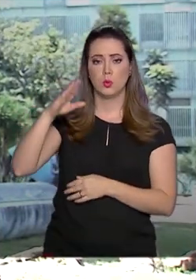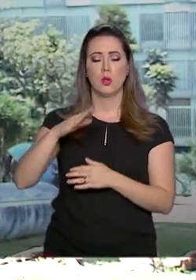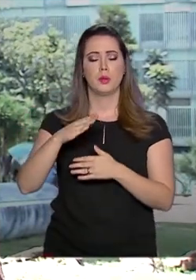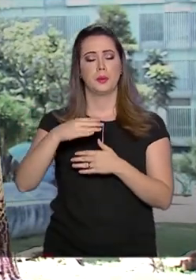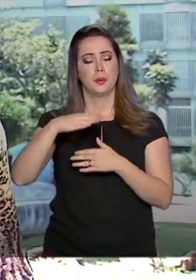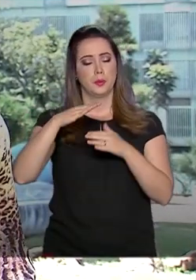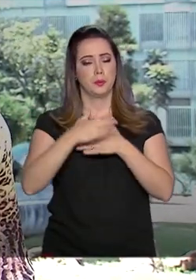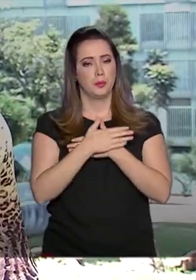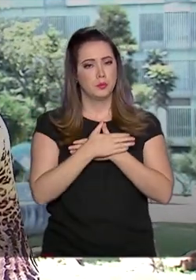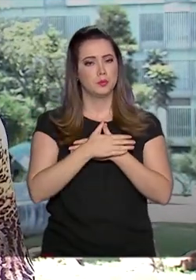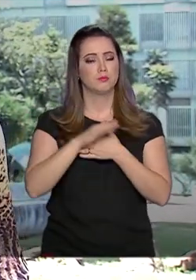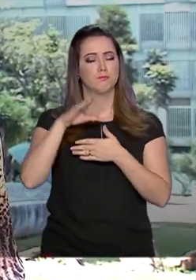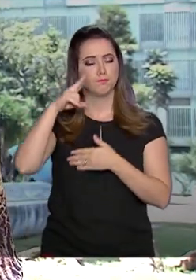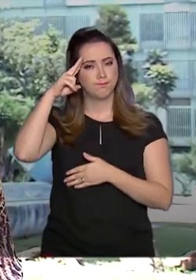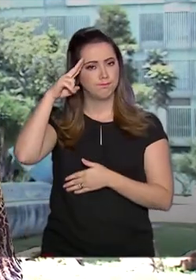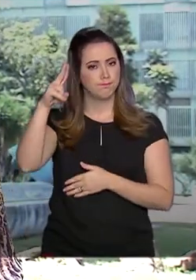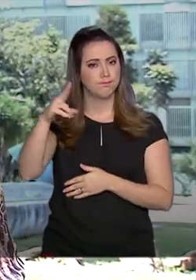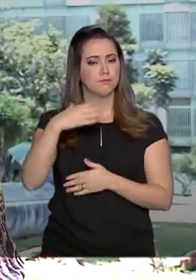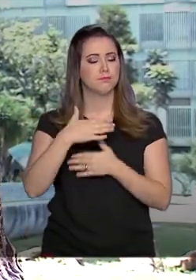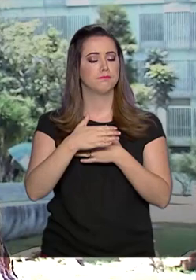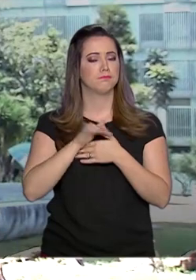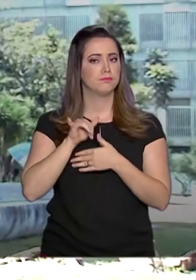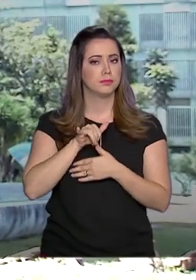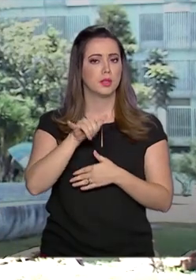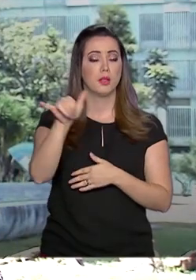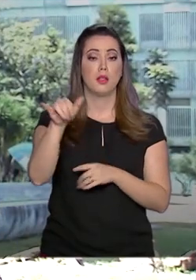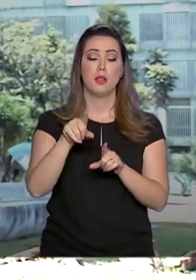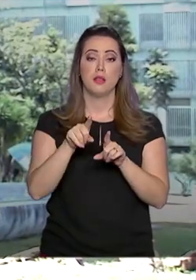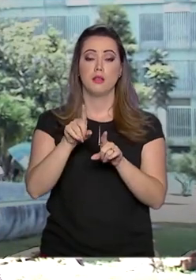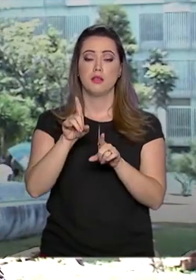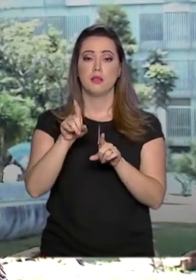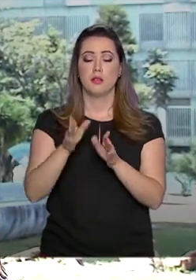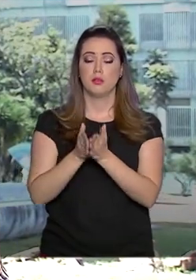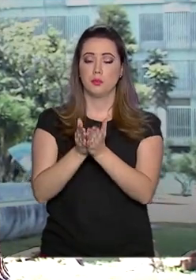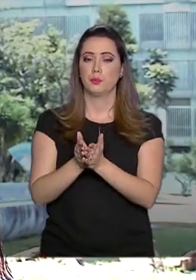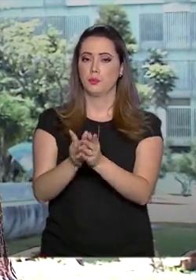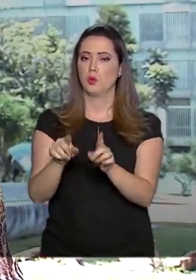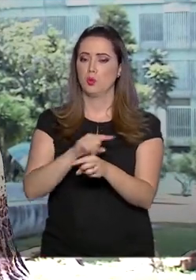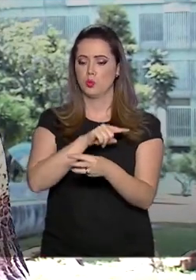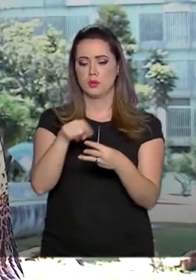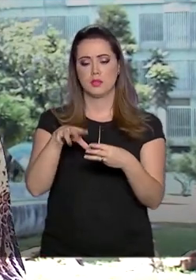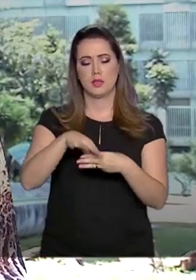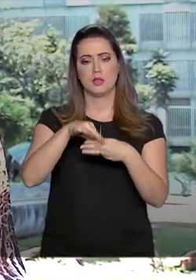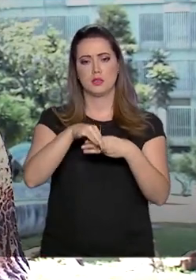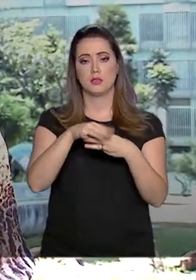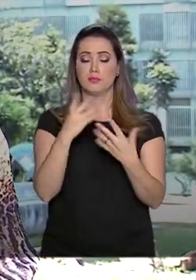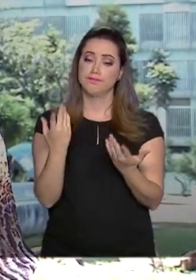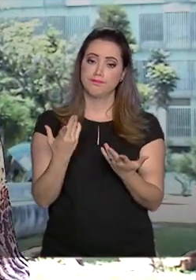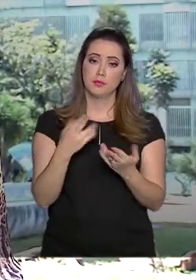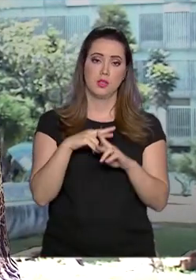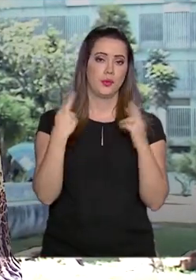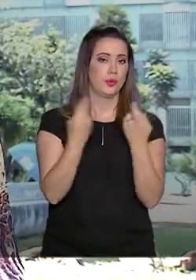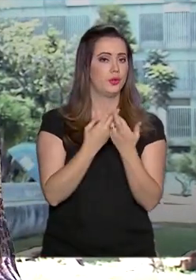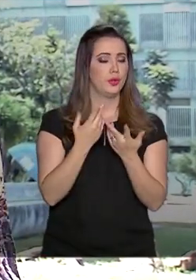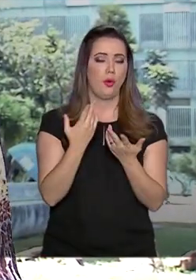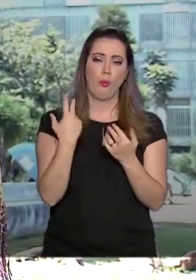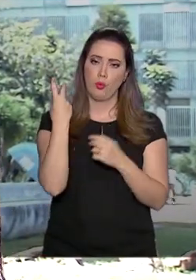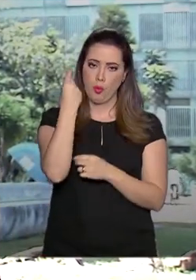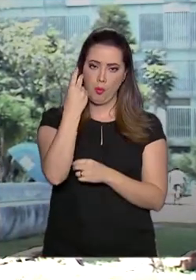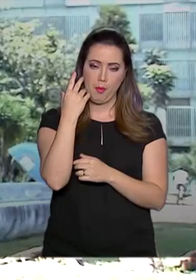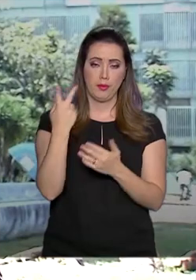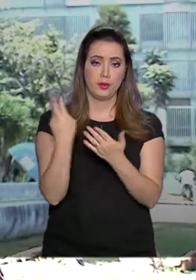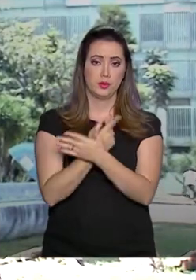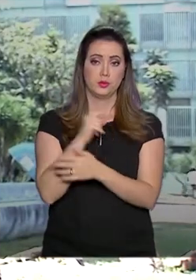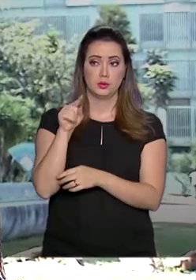Segundo o ministro da Defesa, essa foi uma reunião de rotina que acontece quando há situações como essa de tensão num